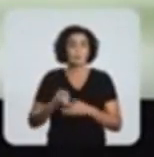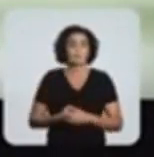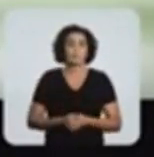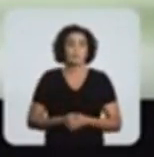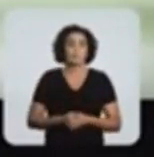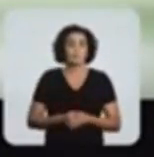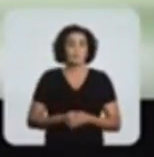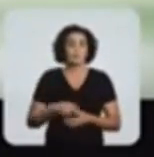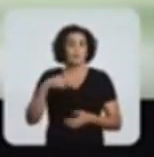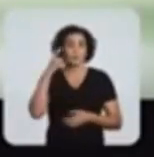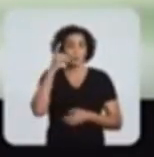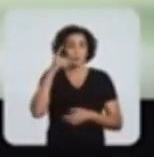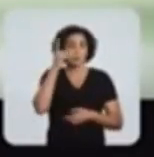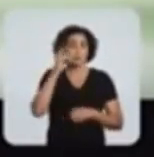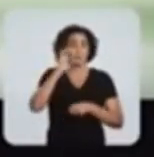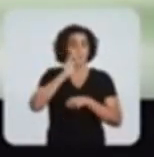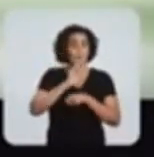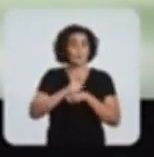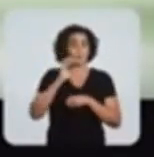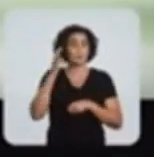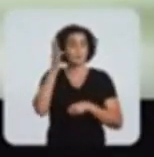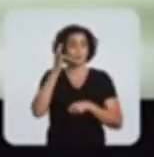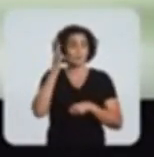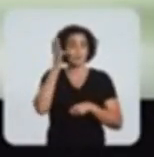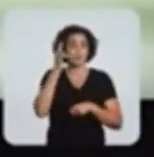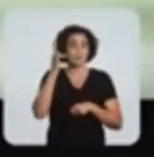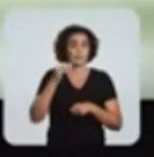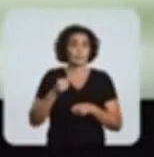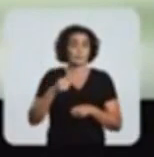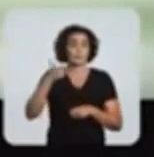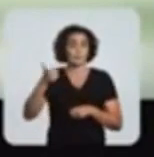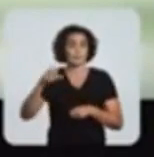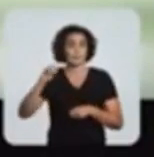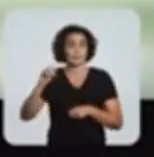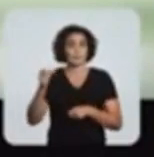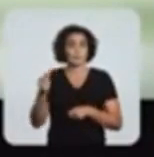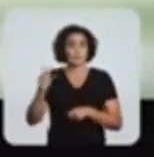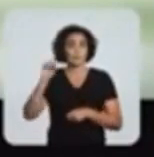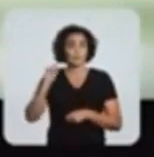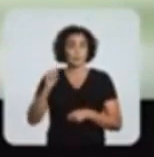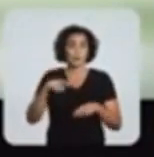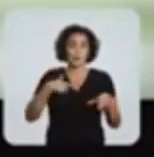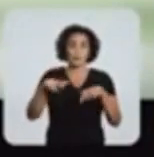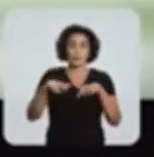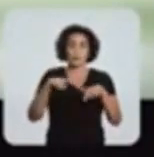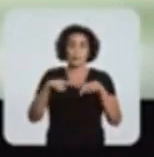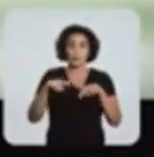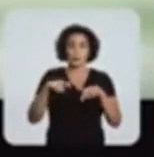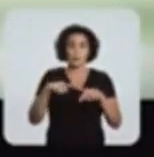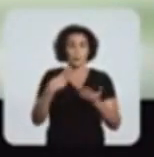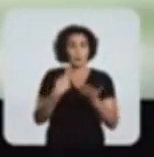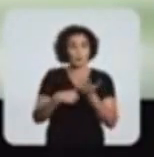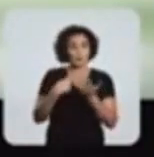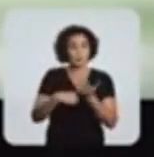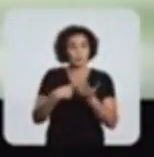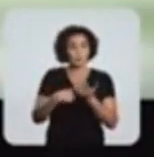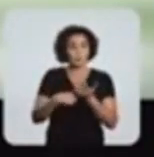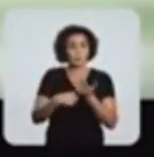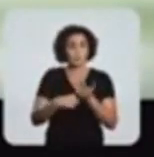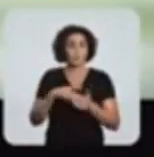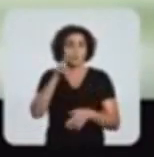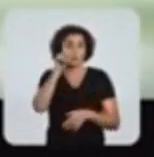1520. Para deputado federal, Jô Benedito. 1568. Trabalho no lugar de promessa.